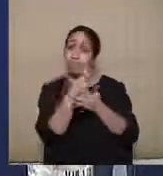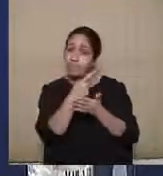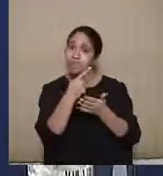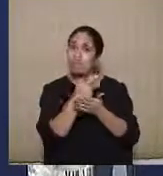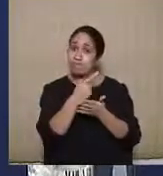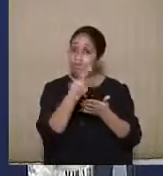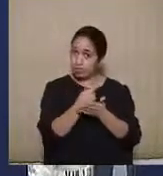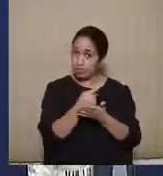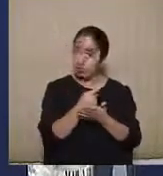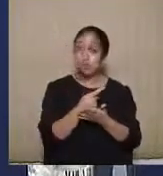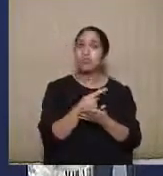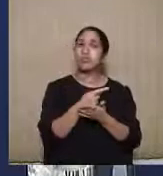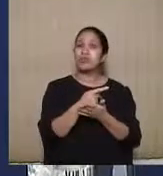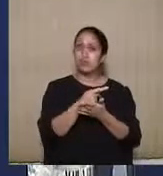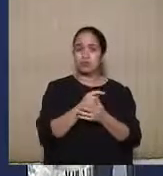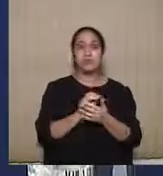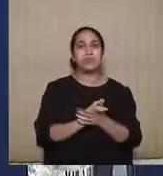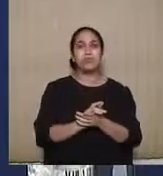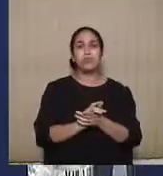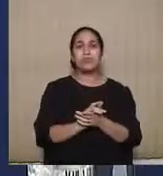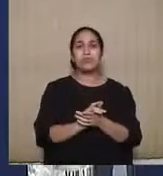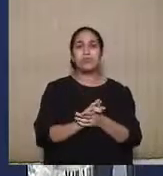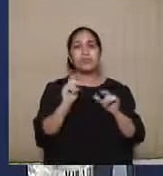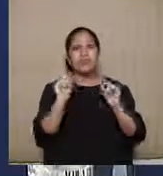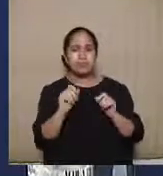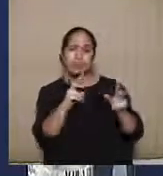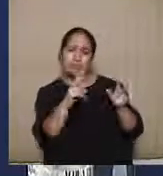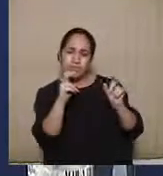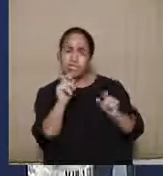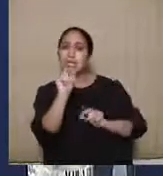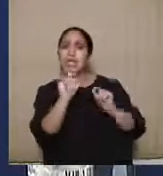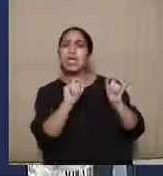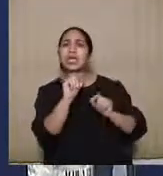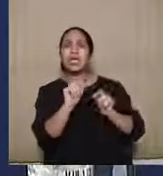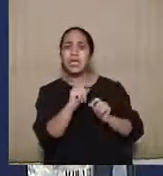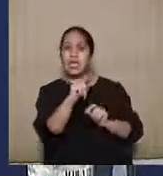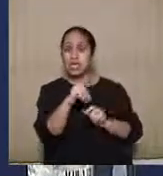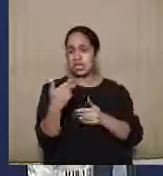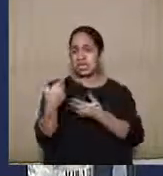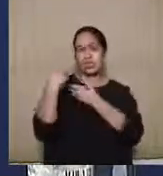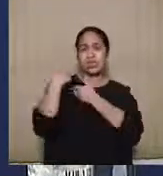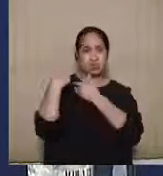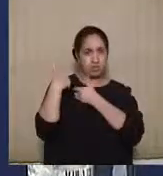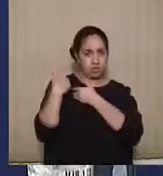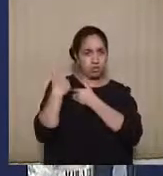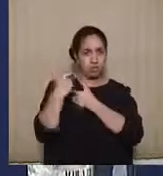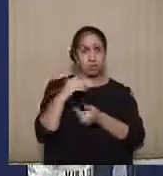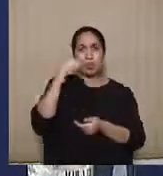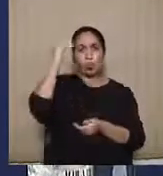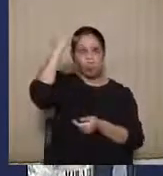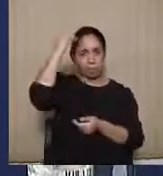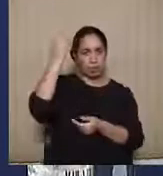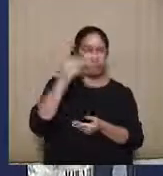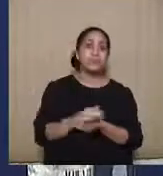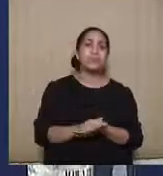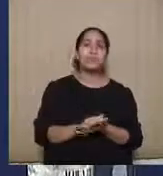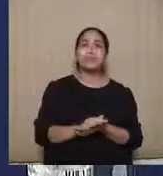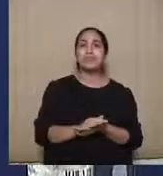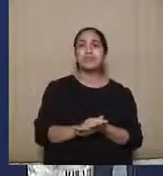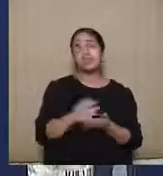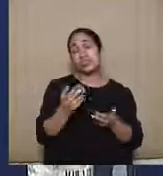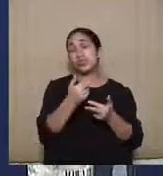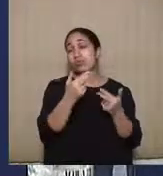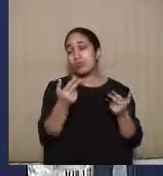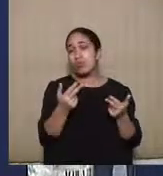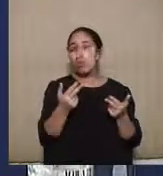então se faça diligências no sentido de se poder identificar efetivamente o responsável. No mais das vezes, esses ilícitos que